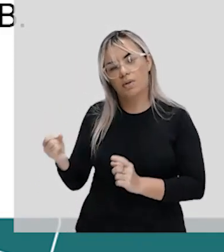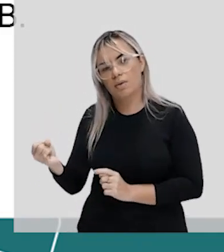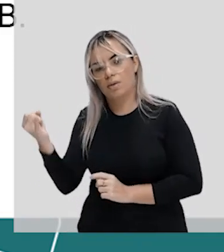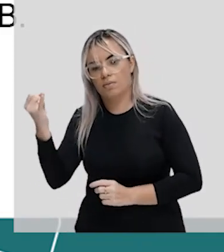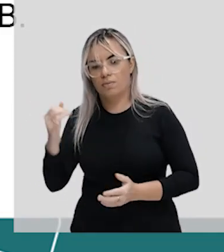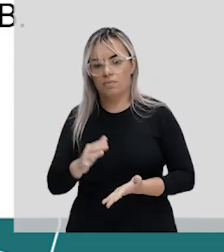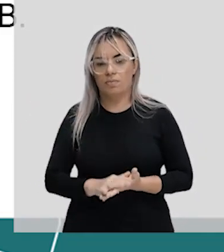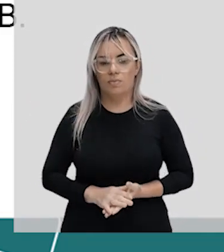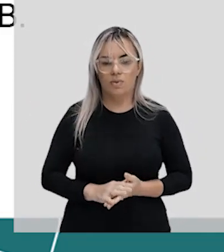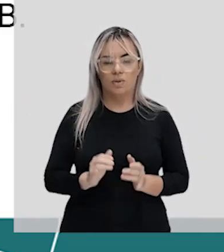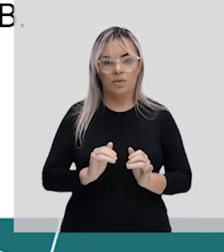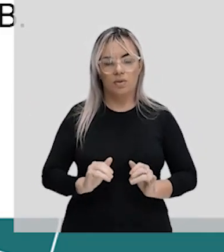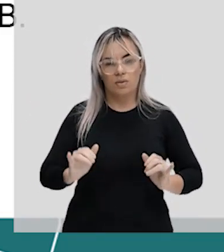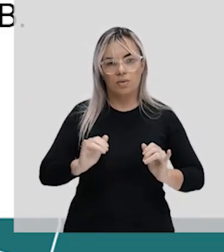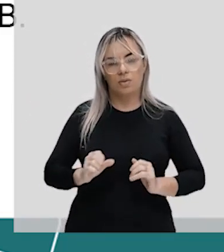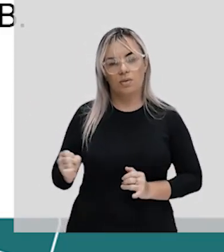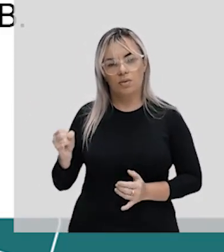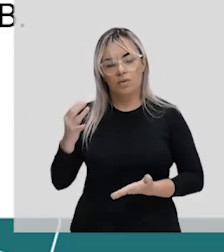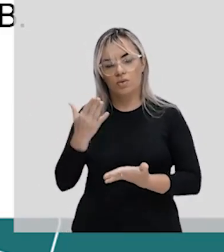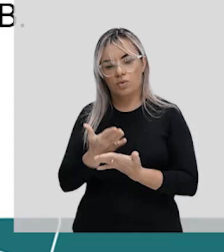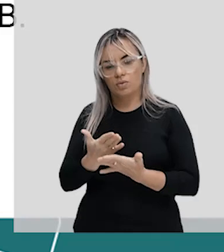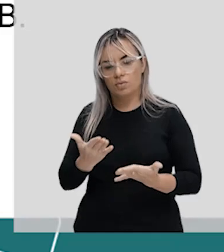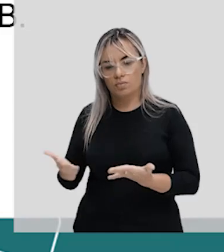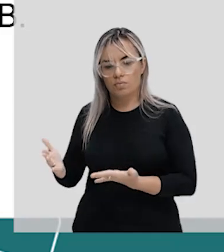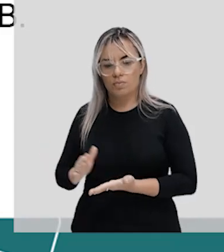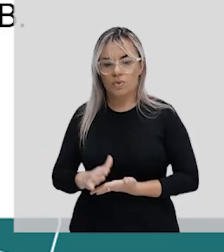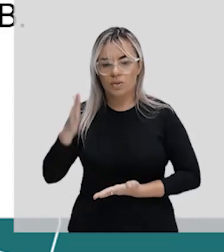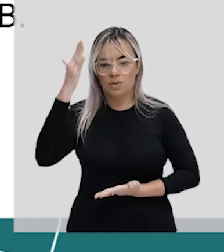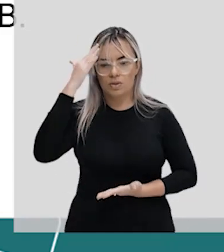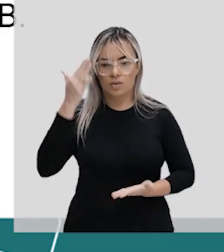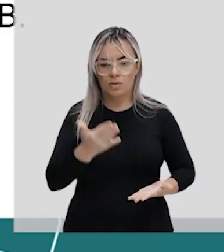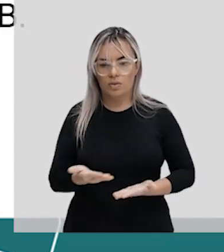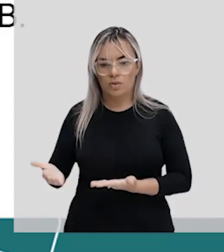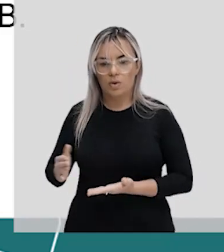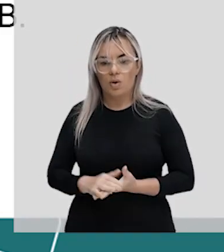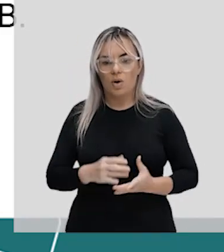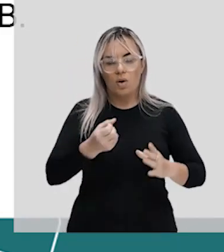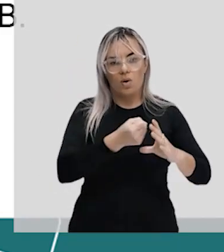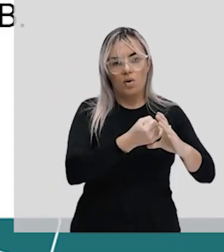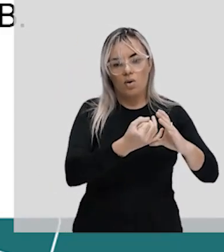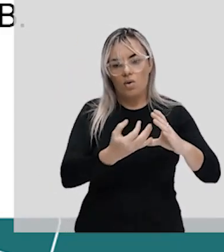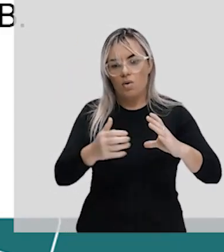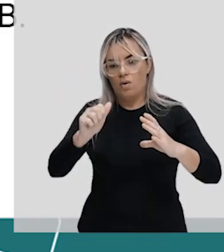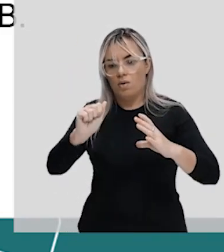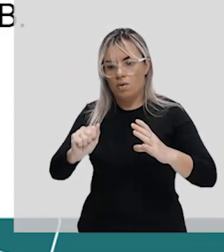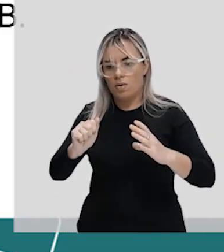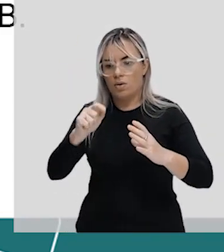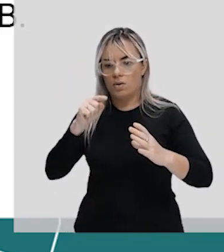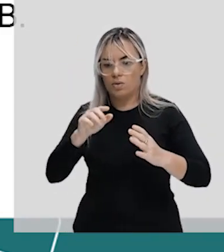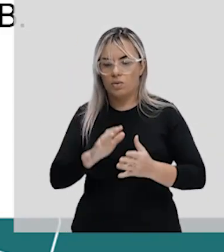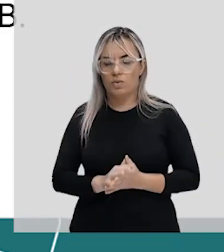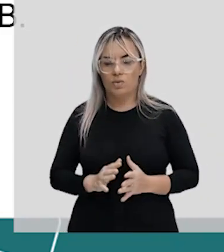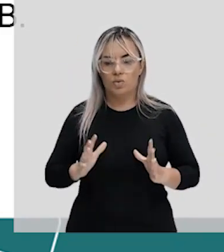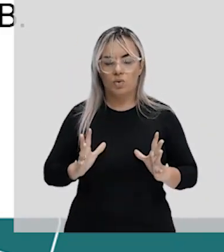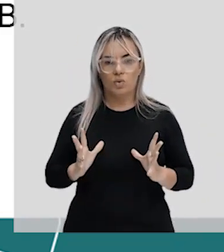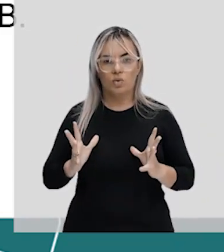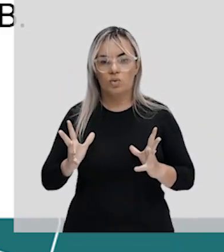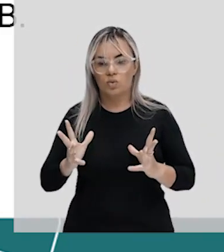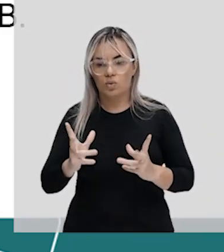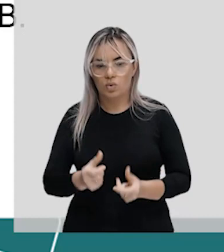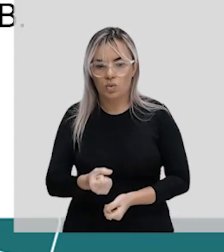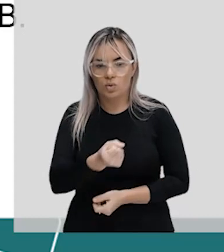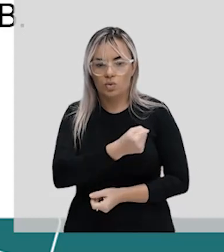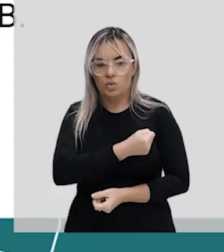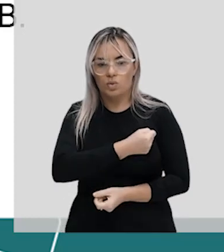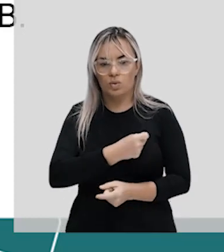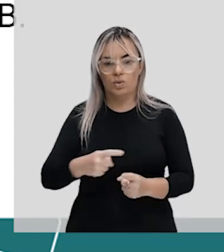importantes para a gente trabalhar. Olha o que diz. Considere o conjunto A formado por todos os números